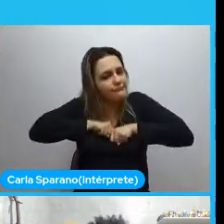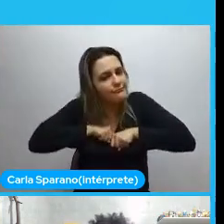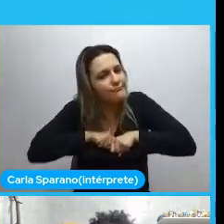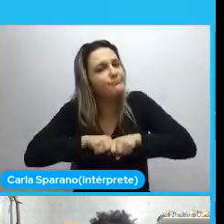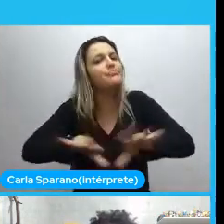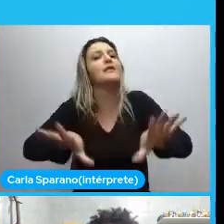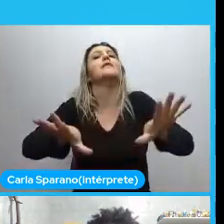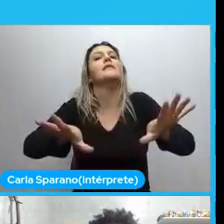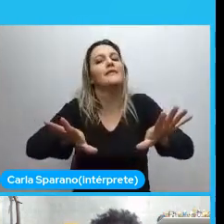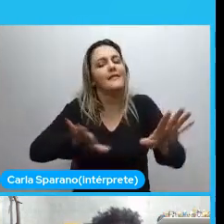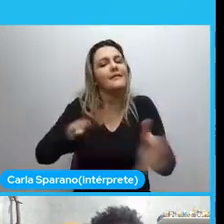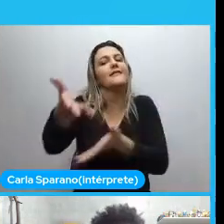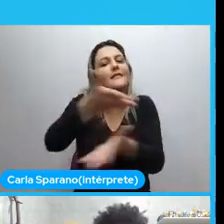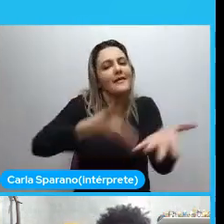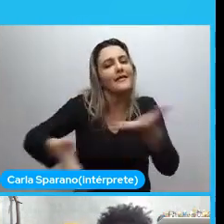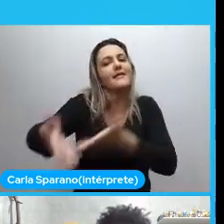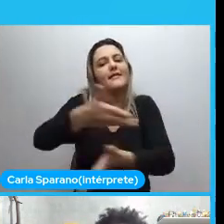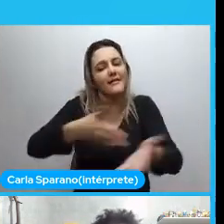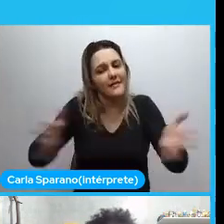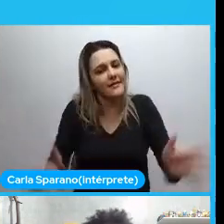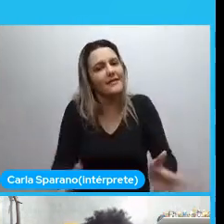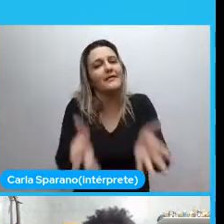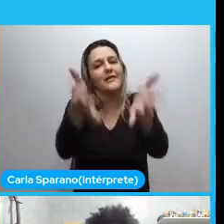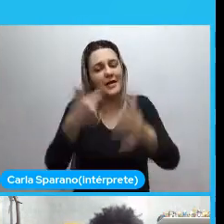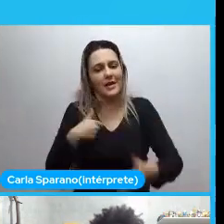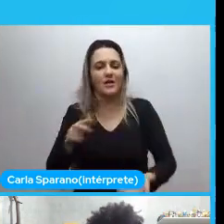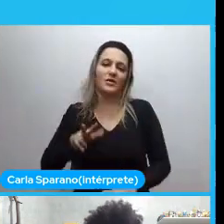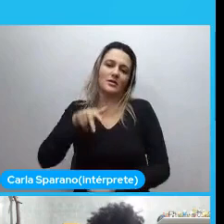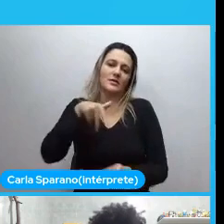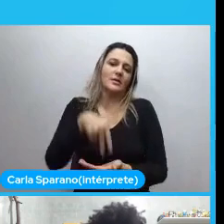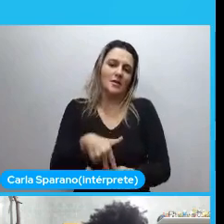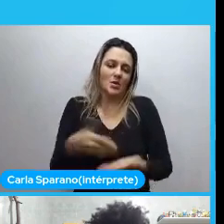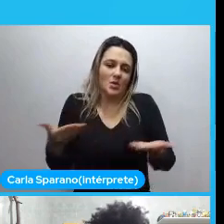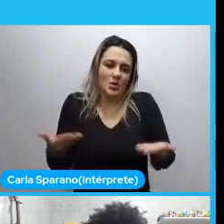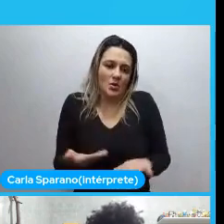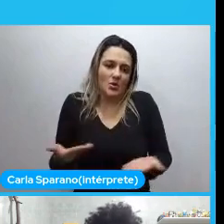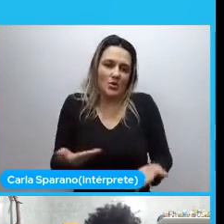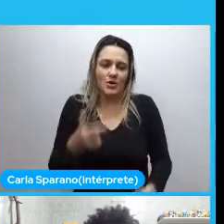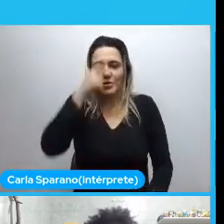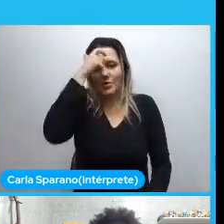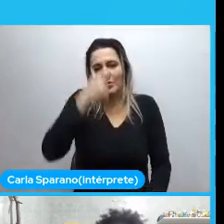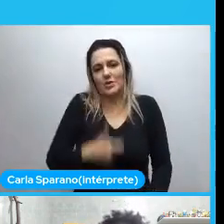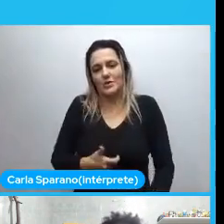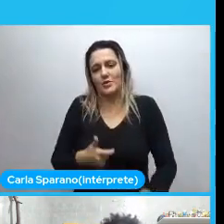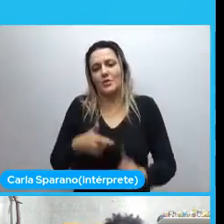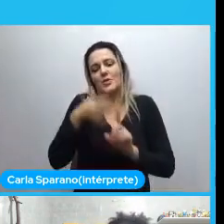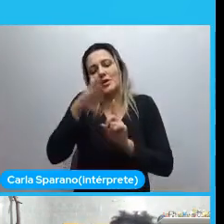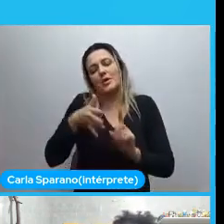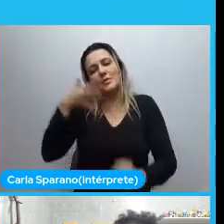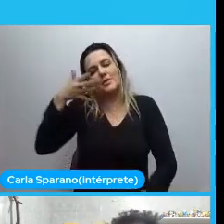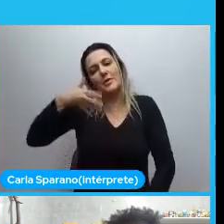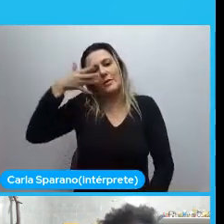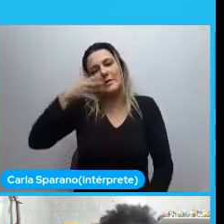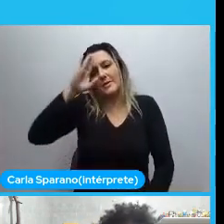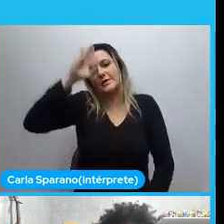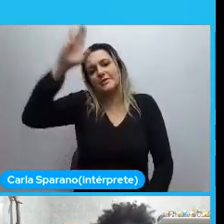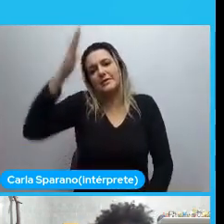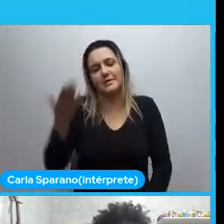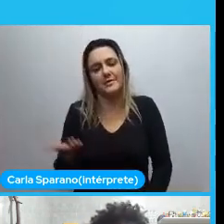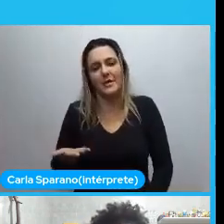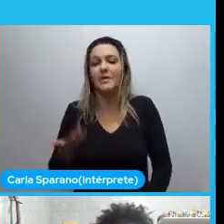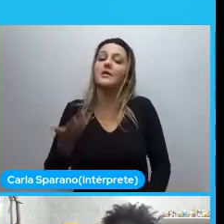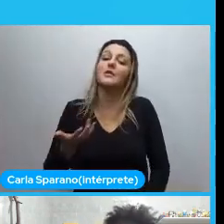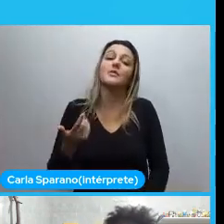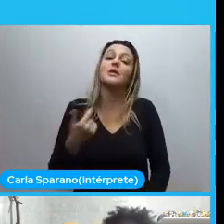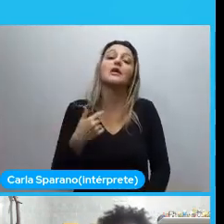comigo. Nesse processo. Eu cheguei aqui. Com isto hoje. Como uma pessoa. eu quero que. No próximo evento.